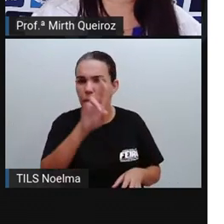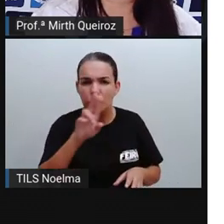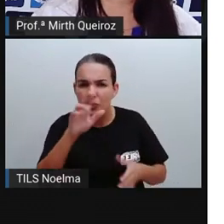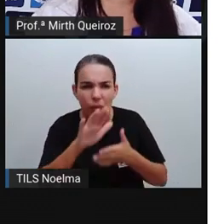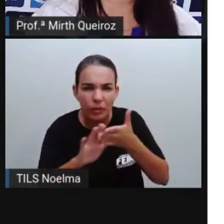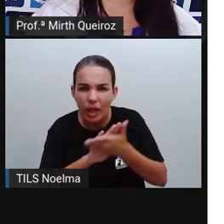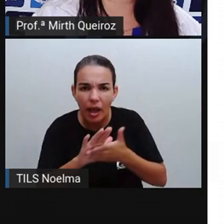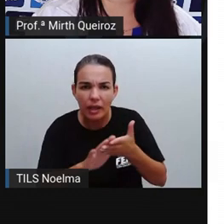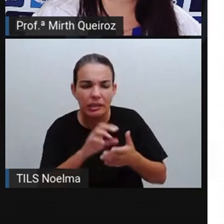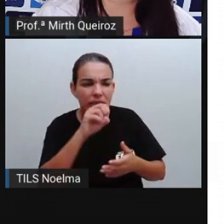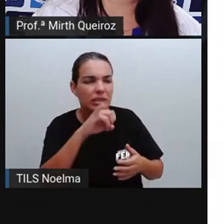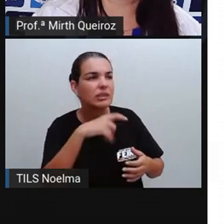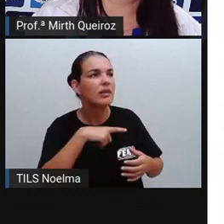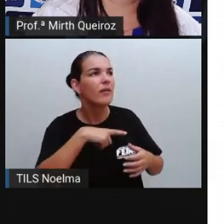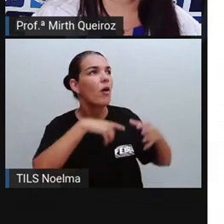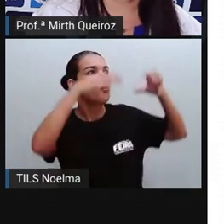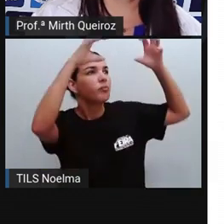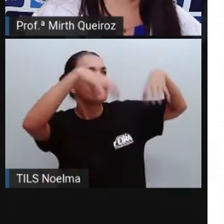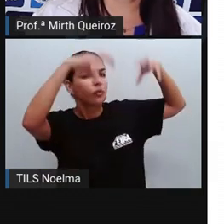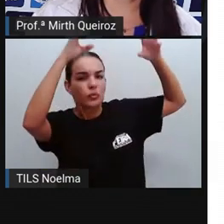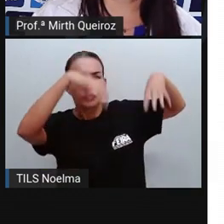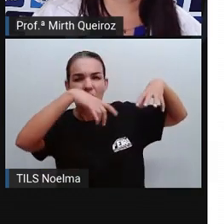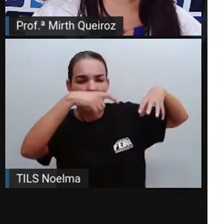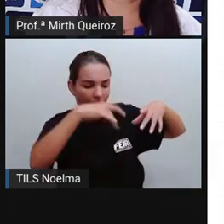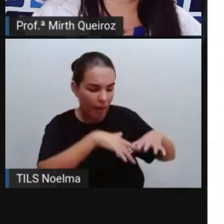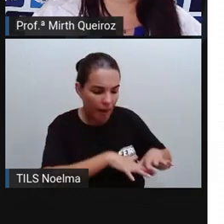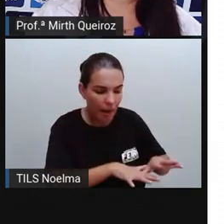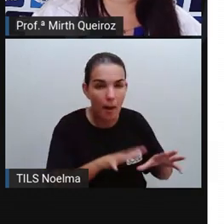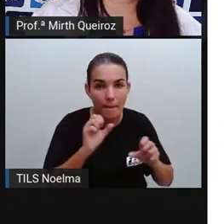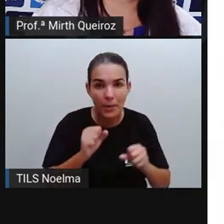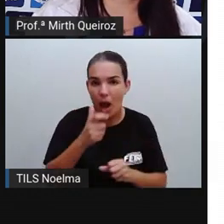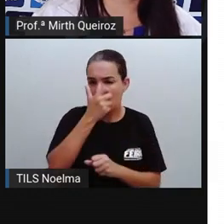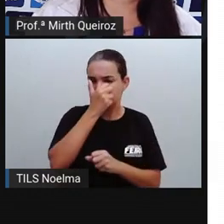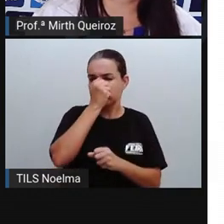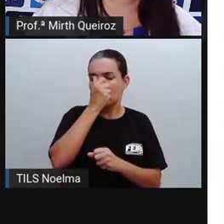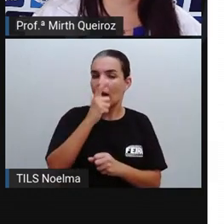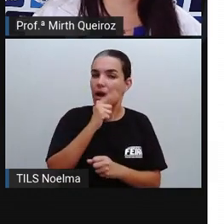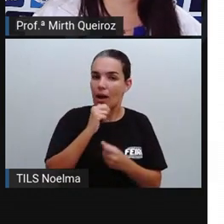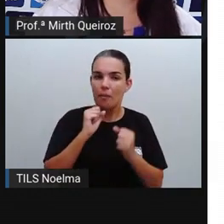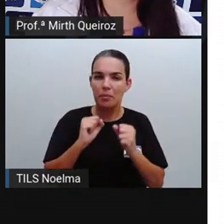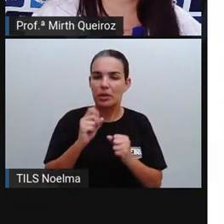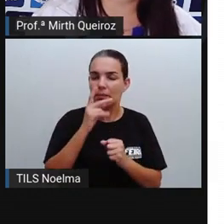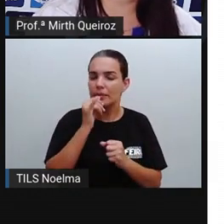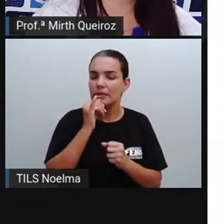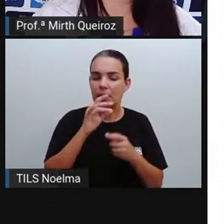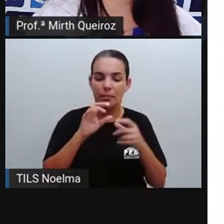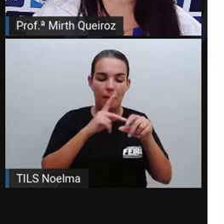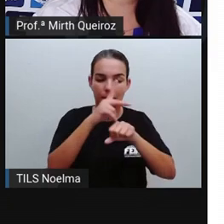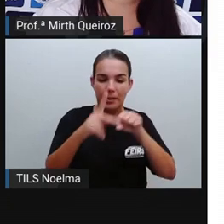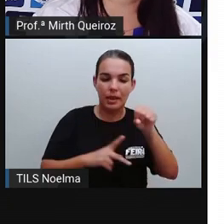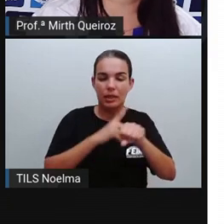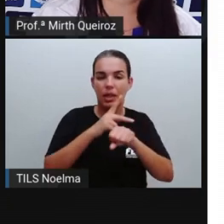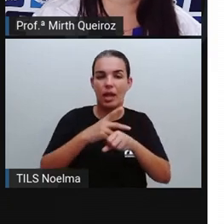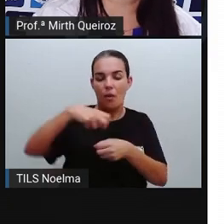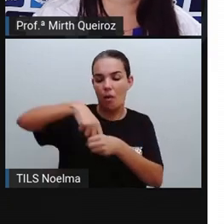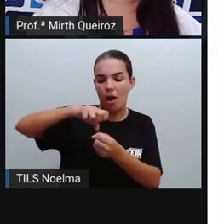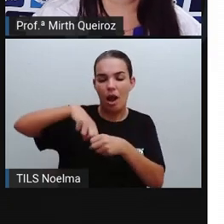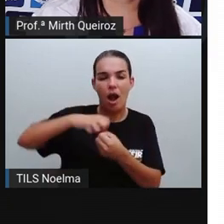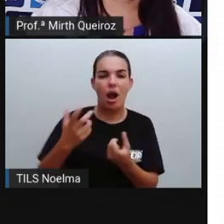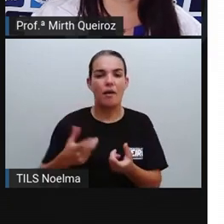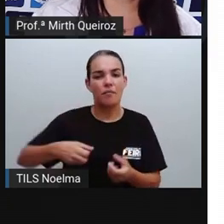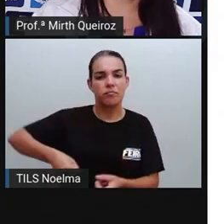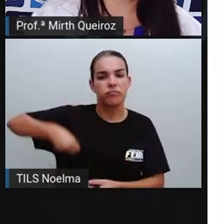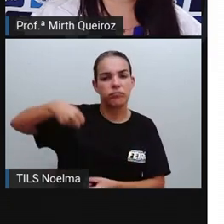que estiverem expostos às chuvas e podem acumular água, como é o caso de pneus, latas, garrafas, baldes, dentre outros.